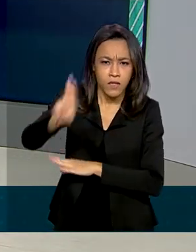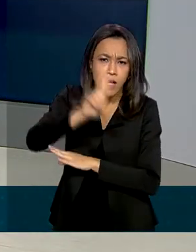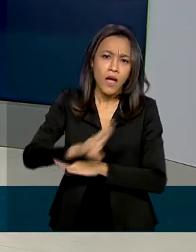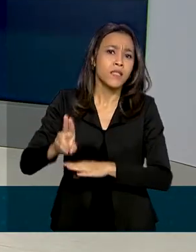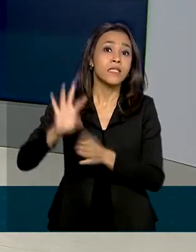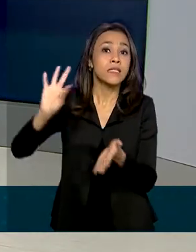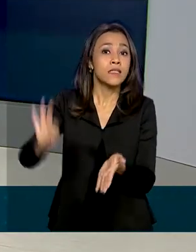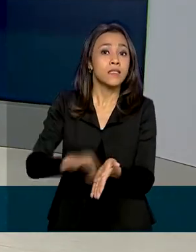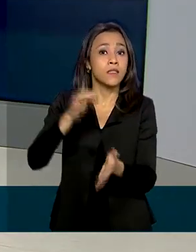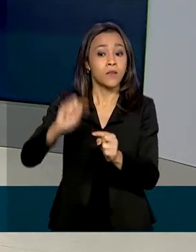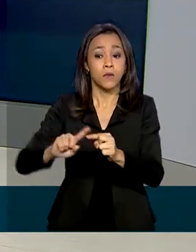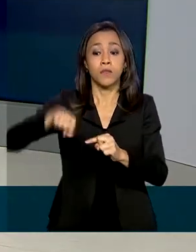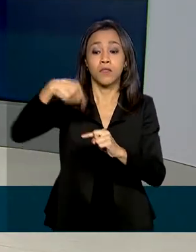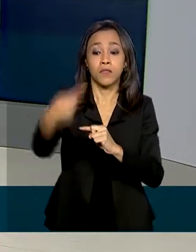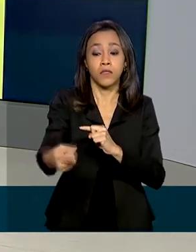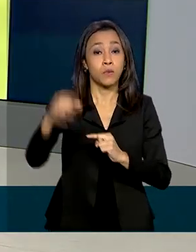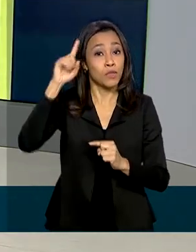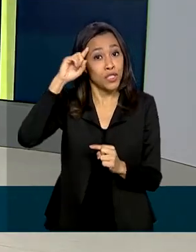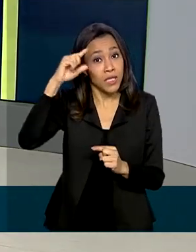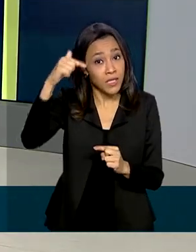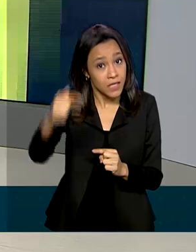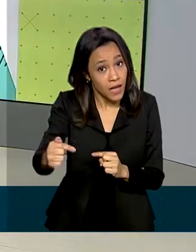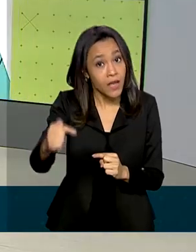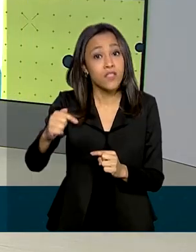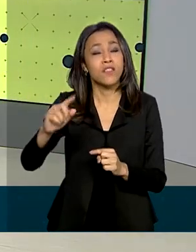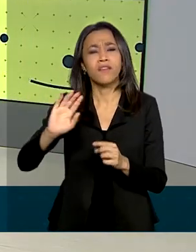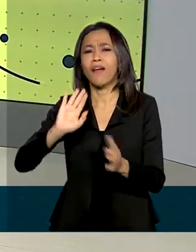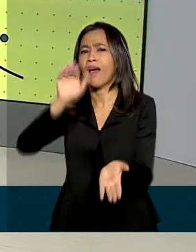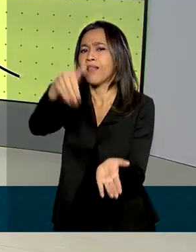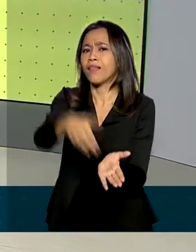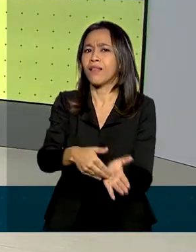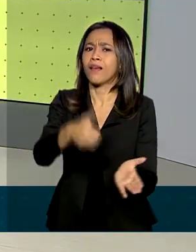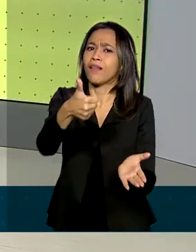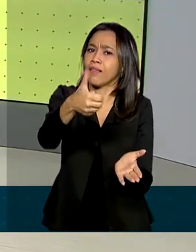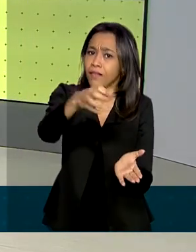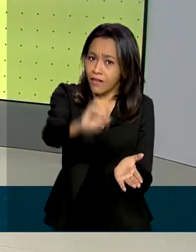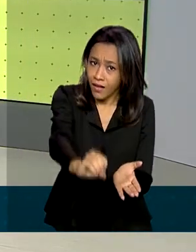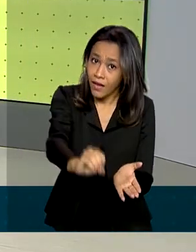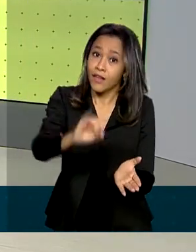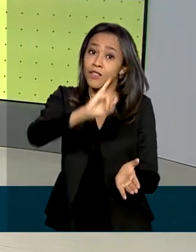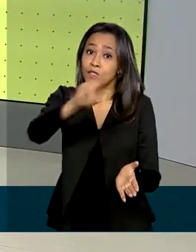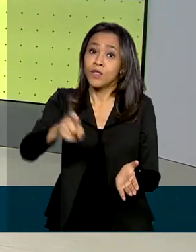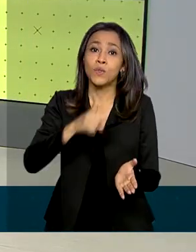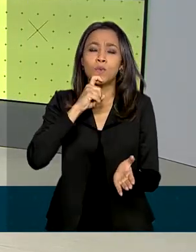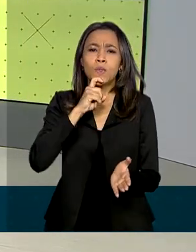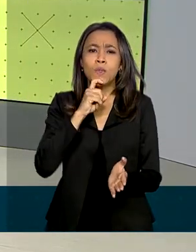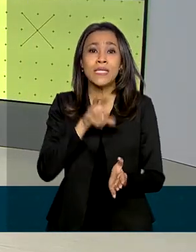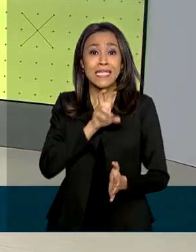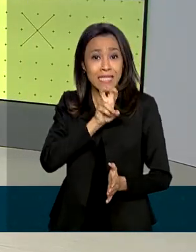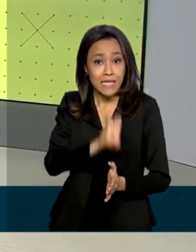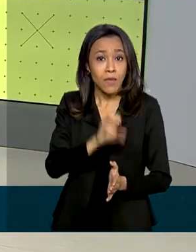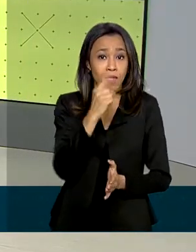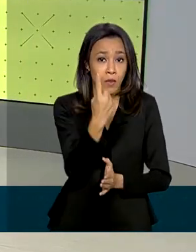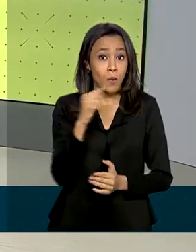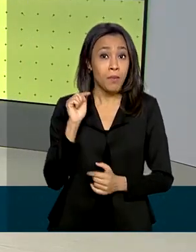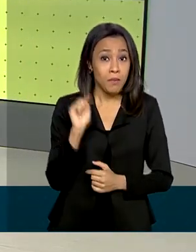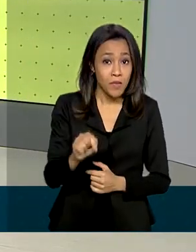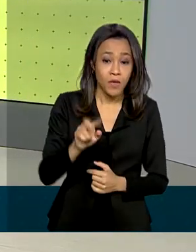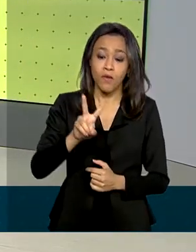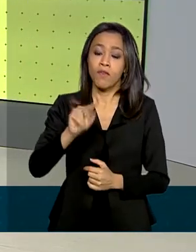começam no próximo dia 7 e vão até 10 de julho. São mais de 51 mil vagas em 57